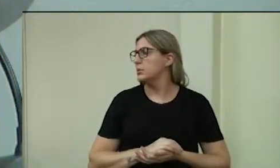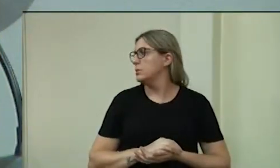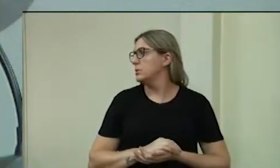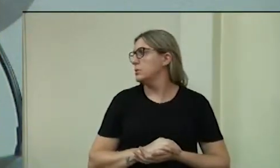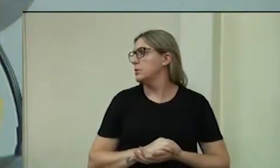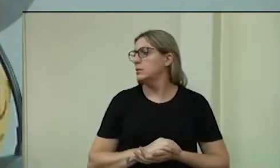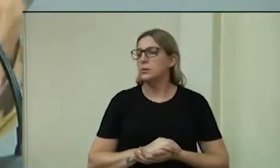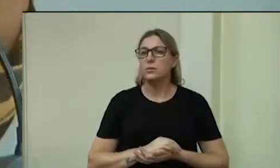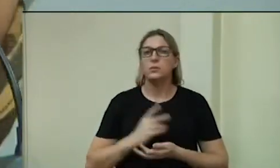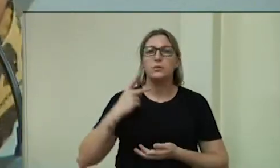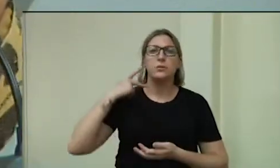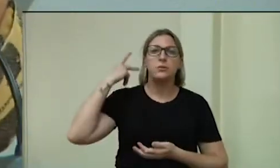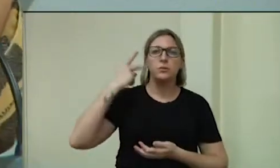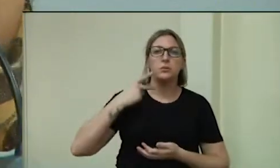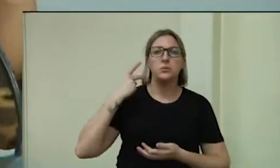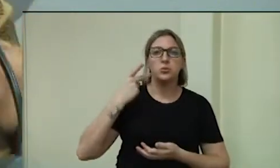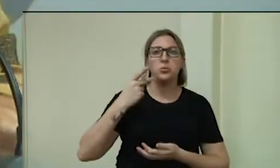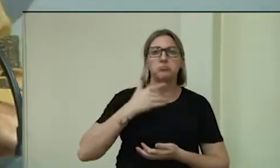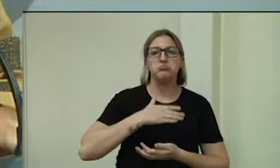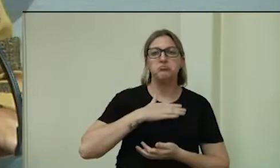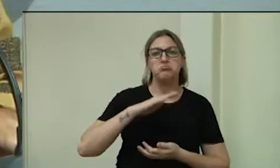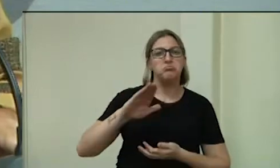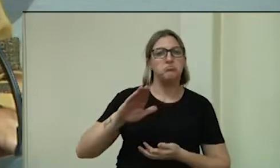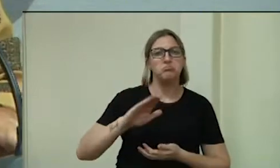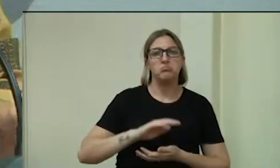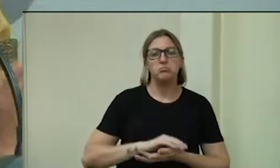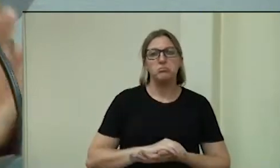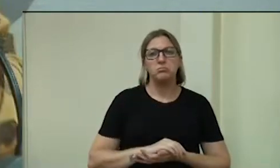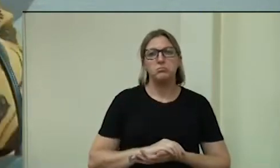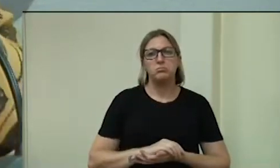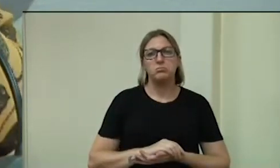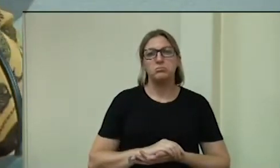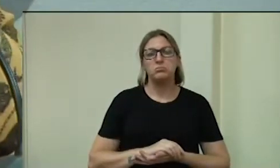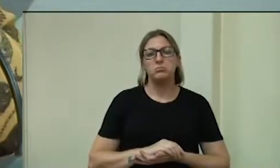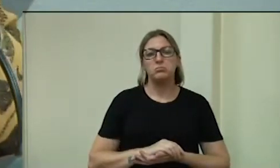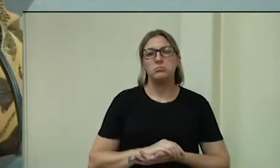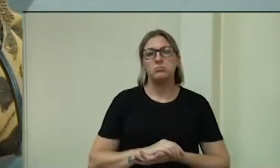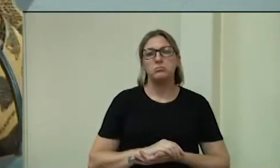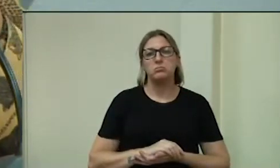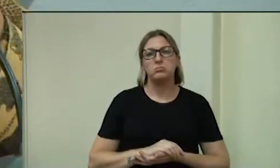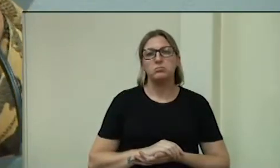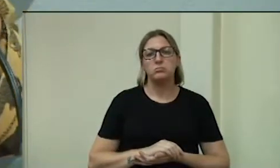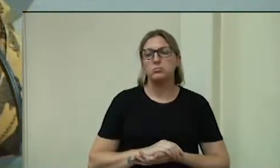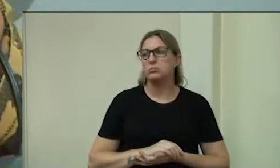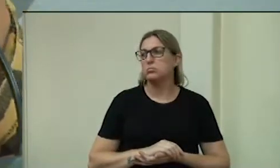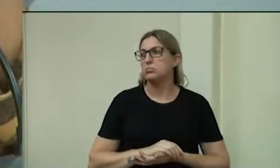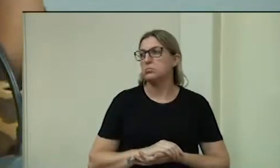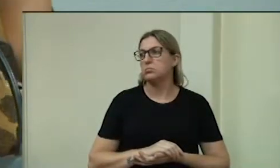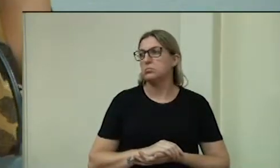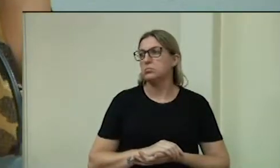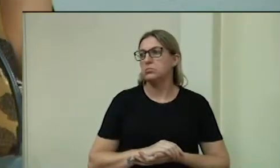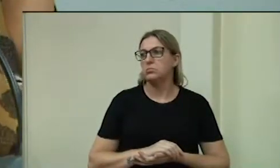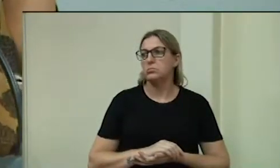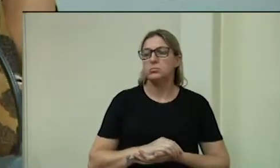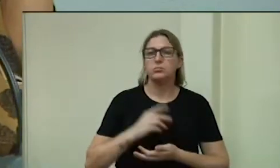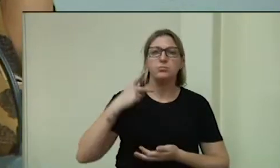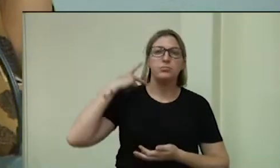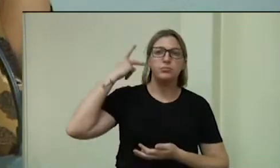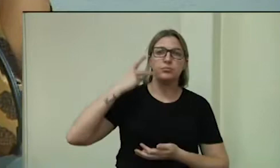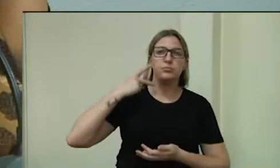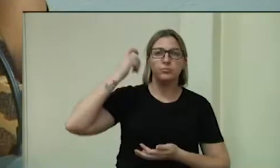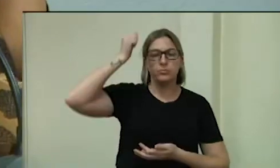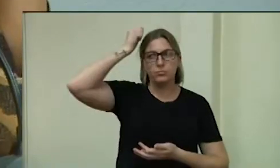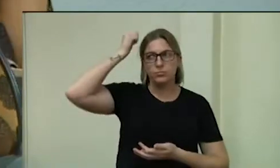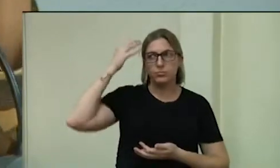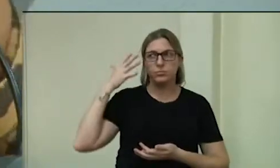O vereador Wallace se abstém da fala. Vereador Nadir.